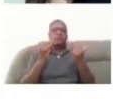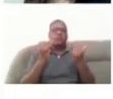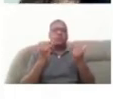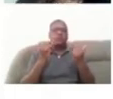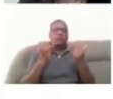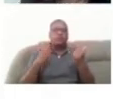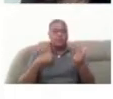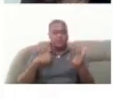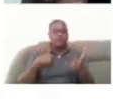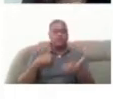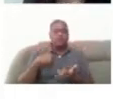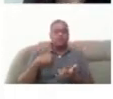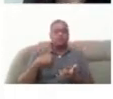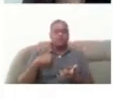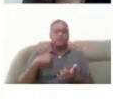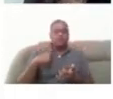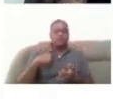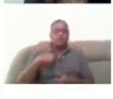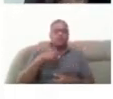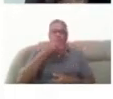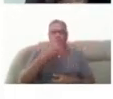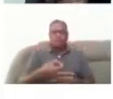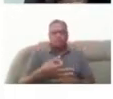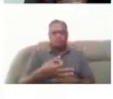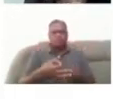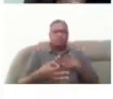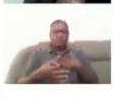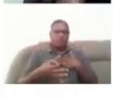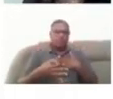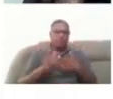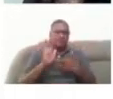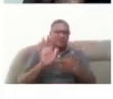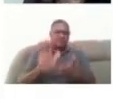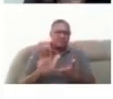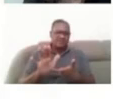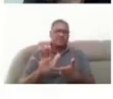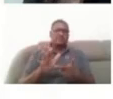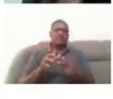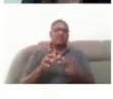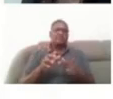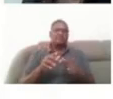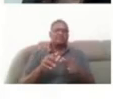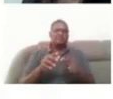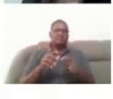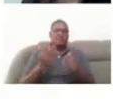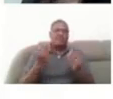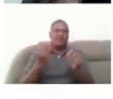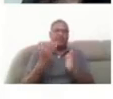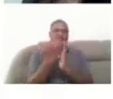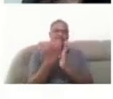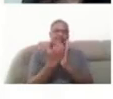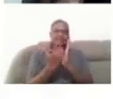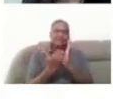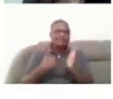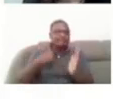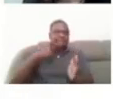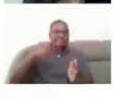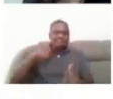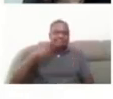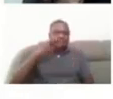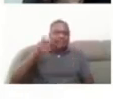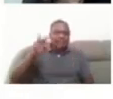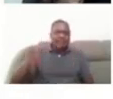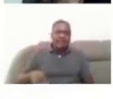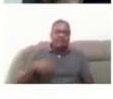eu mesma tenho uma crítica à minha apresentação hoje, né, com várias informações que eu mesma não estava conseguindo ler, né,